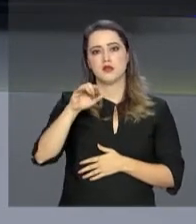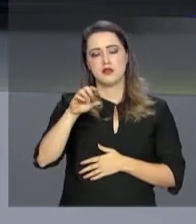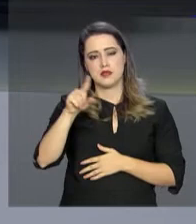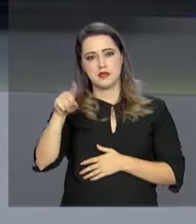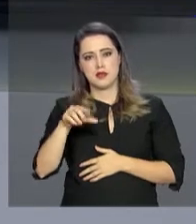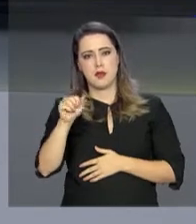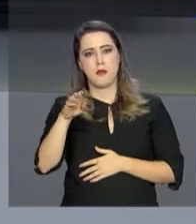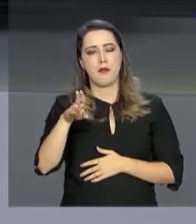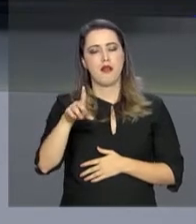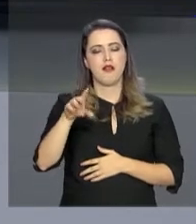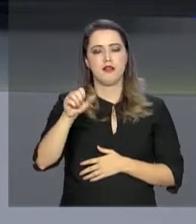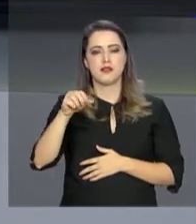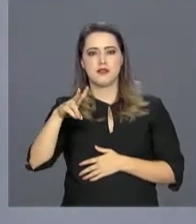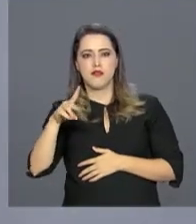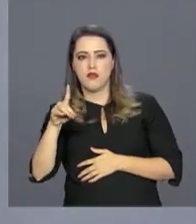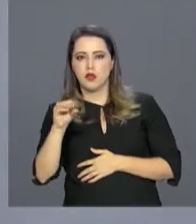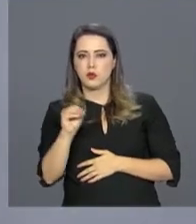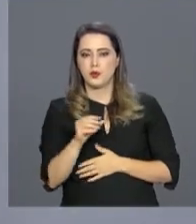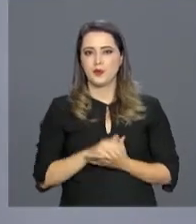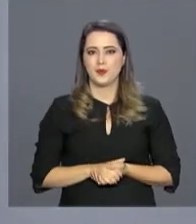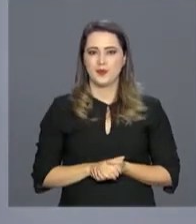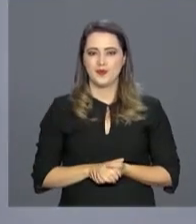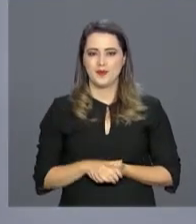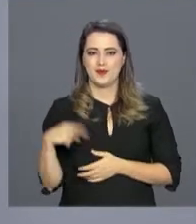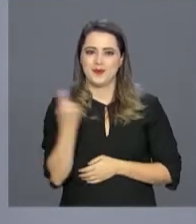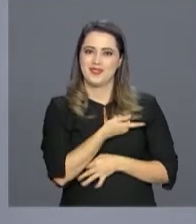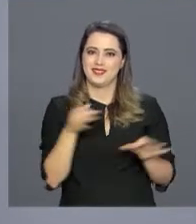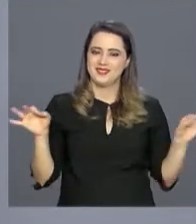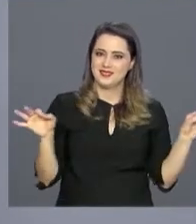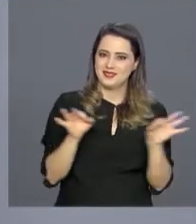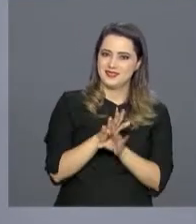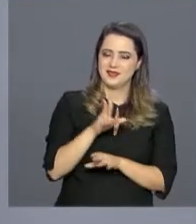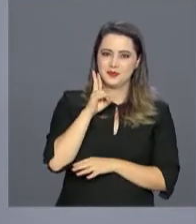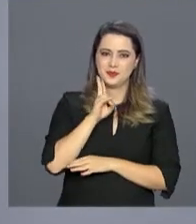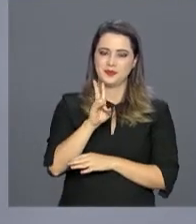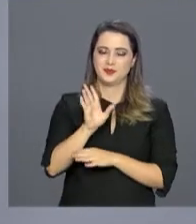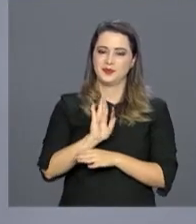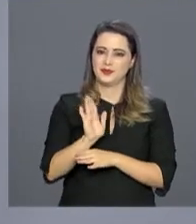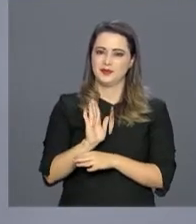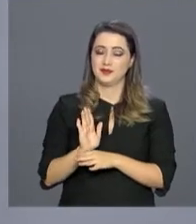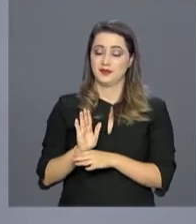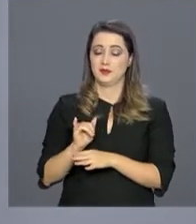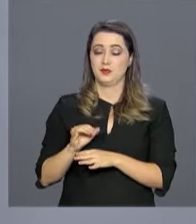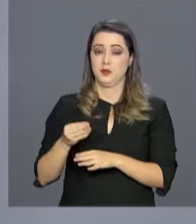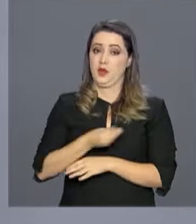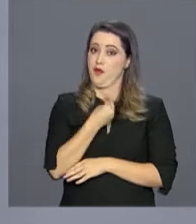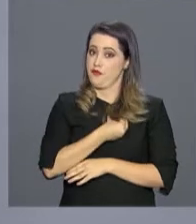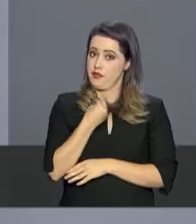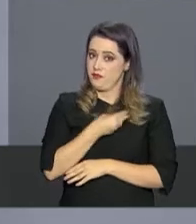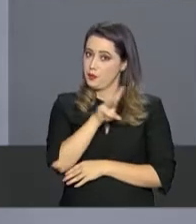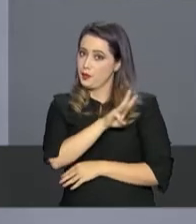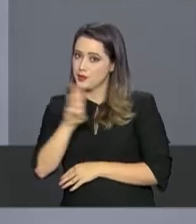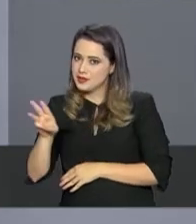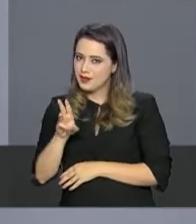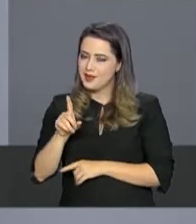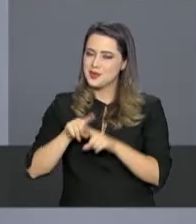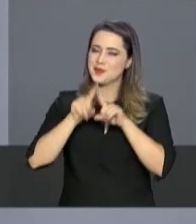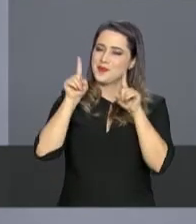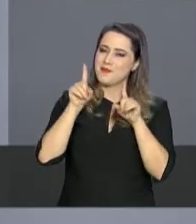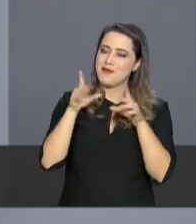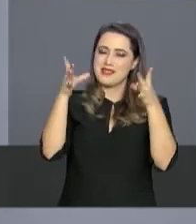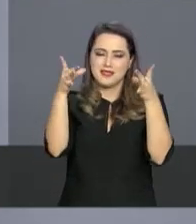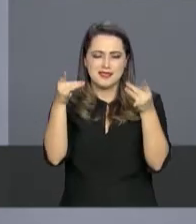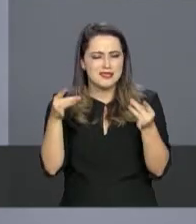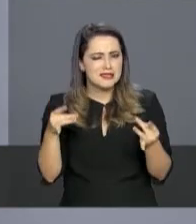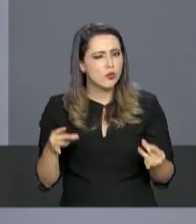Isabela Azevedo. E nós ficamos por aqui. Você acompanha a programação ao vivo pelo site da NBR na internet e todas